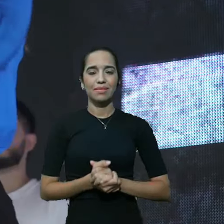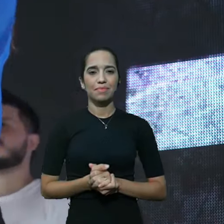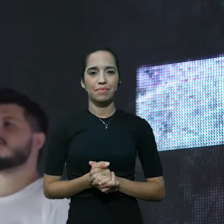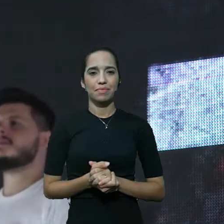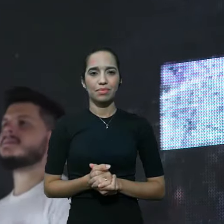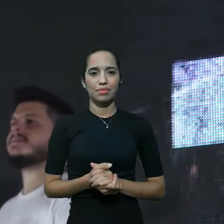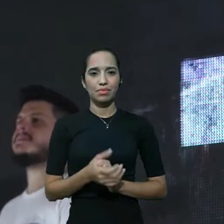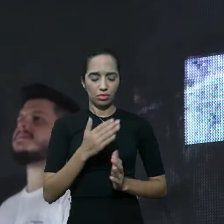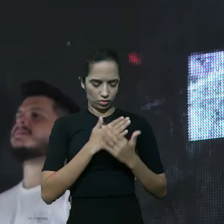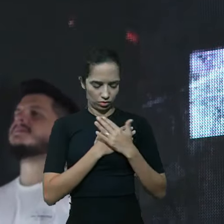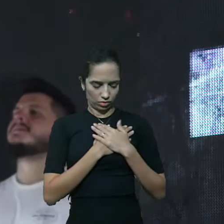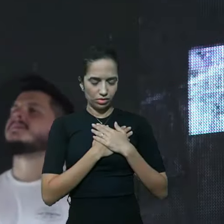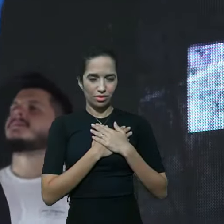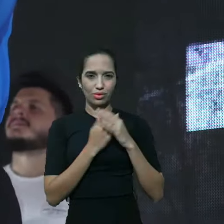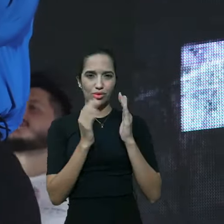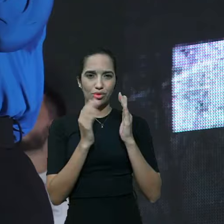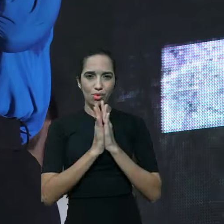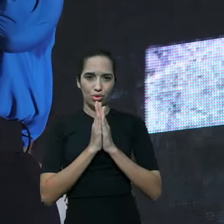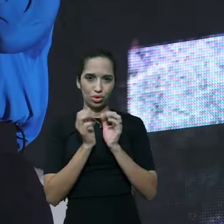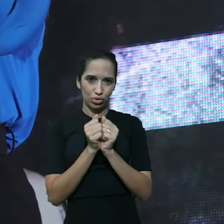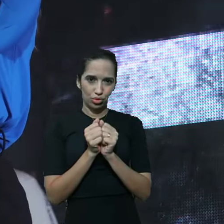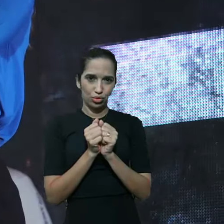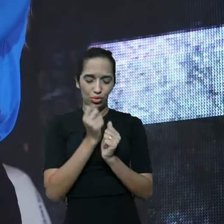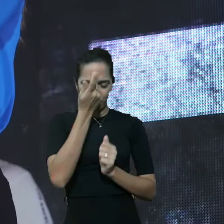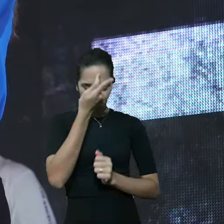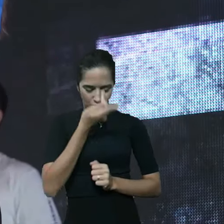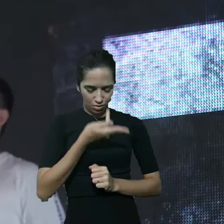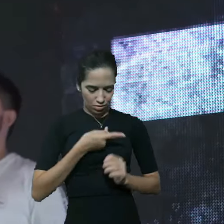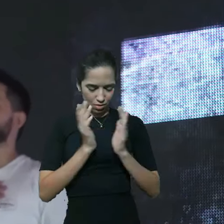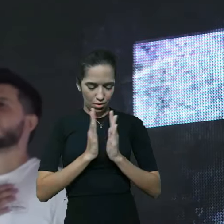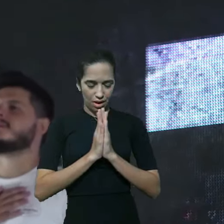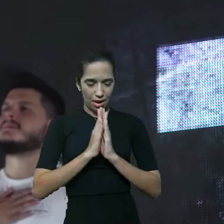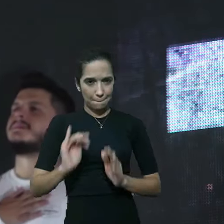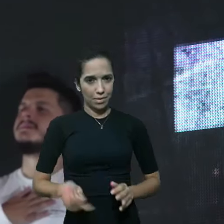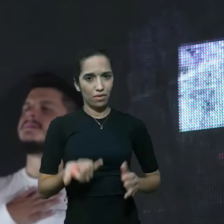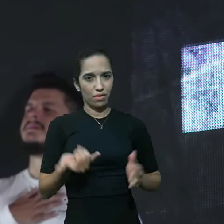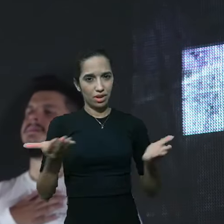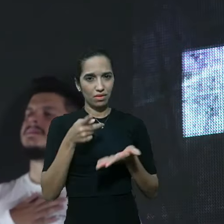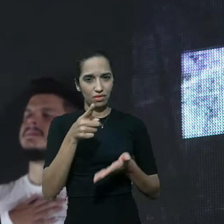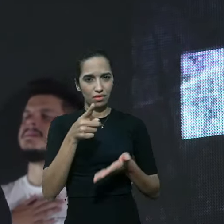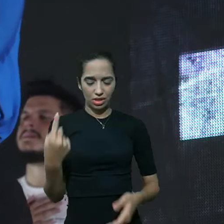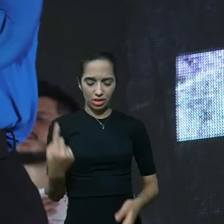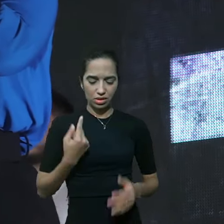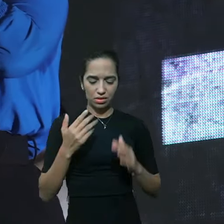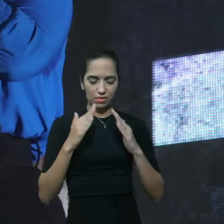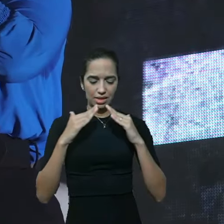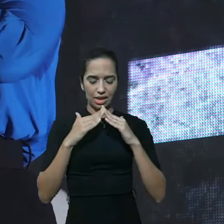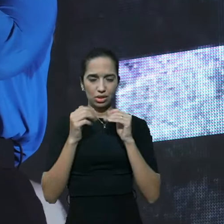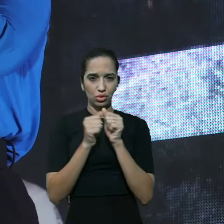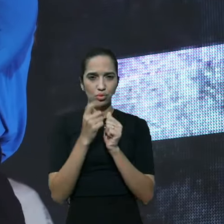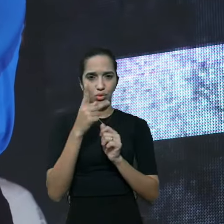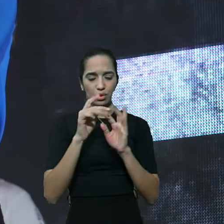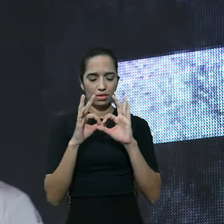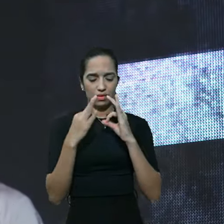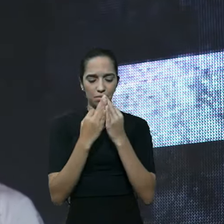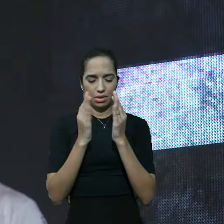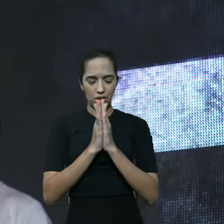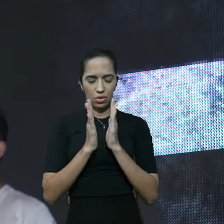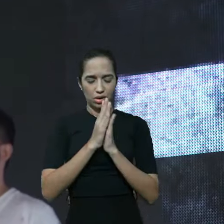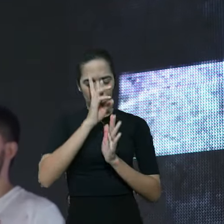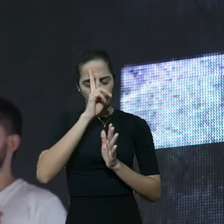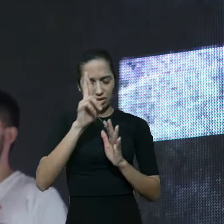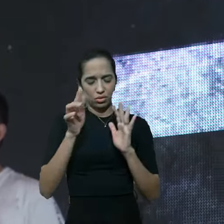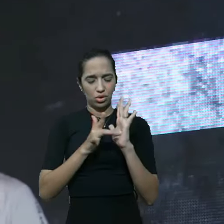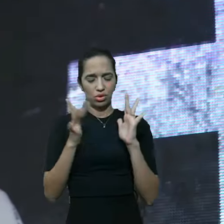diga assim coloque a mão no seu coração e ore por você mesmo aproveita que você está sozinho na sua casa com a sua família e diga Senhor